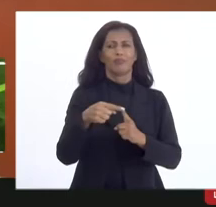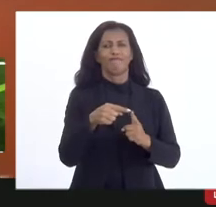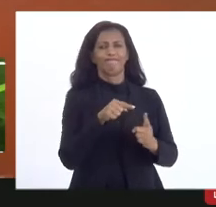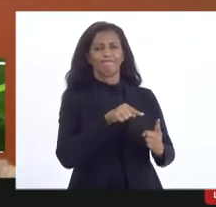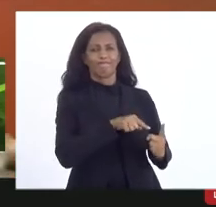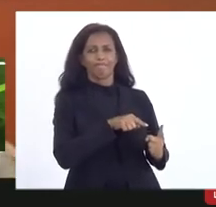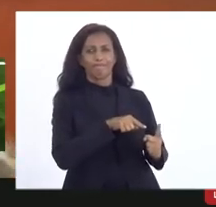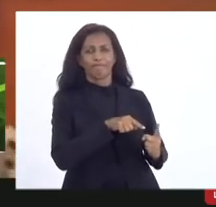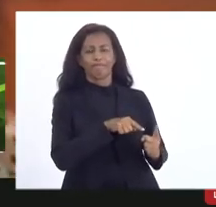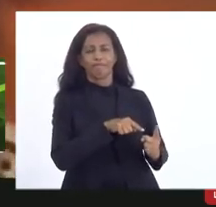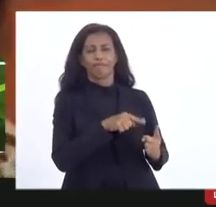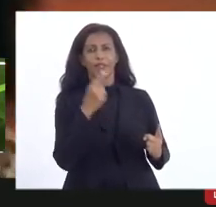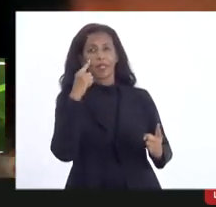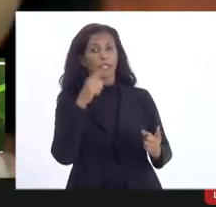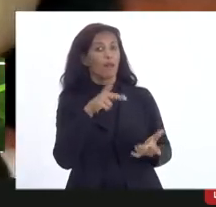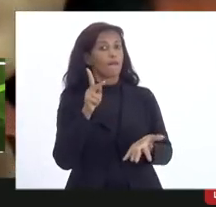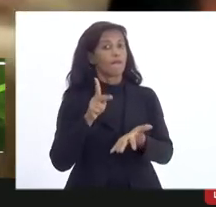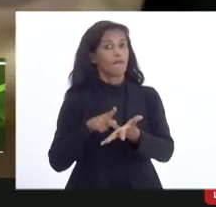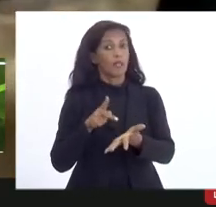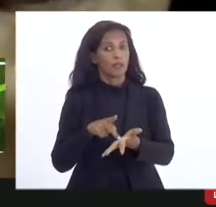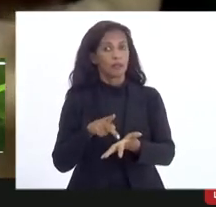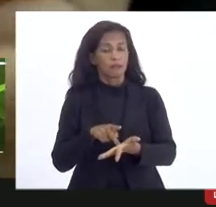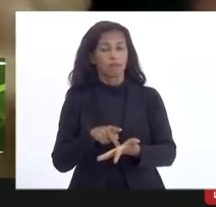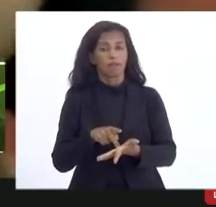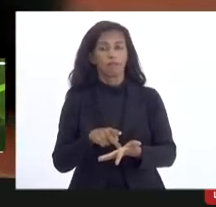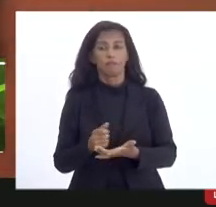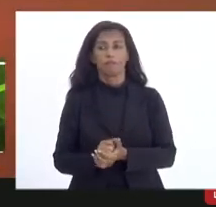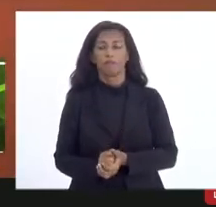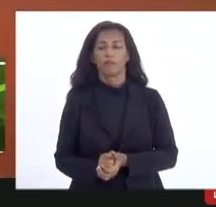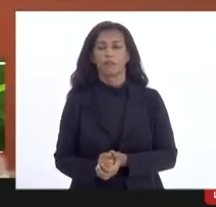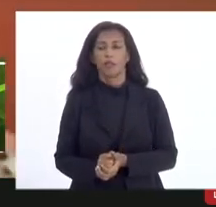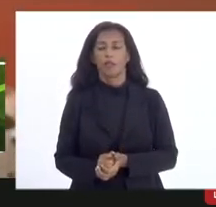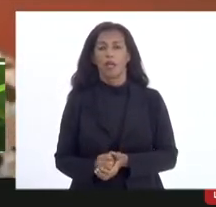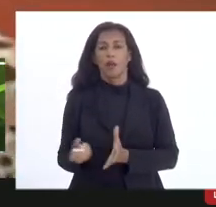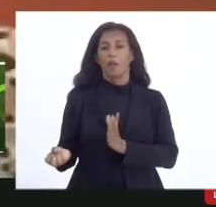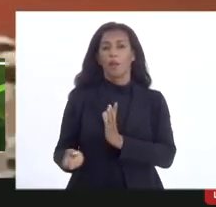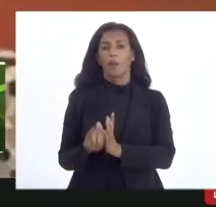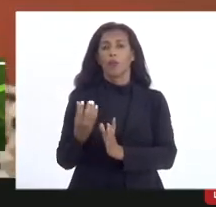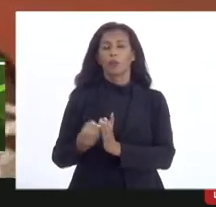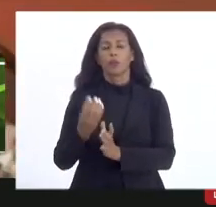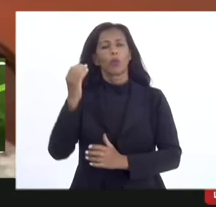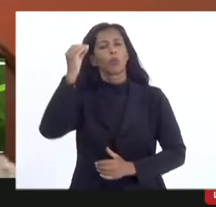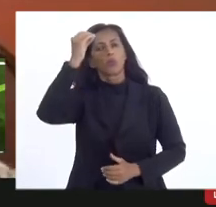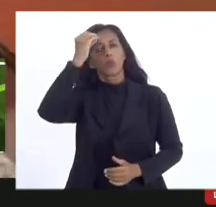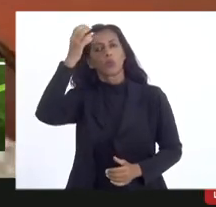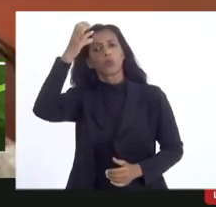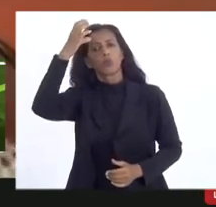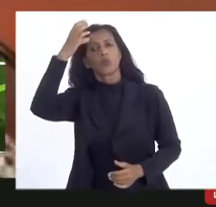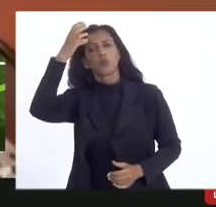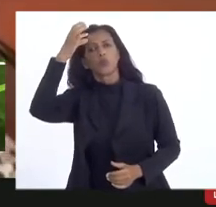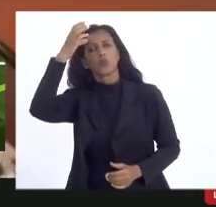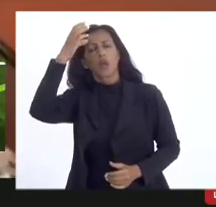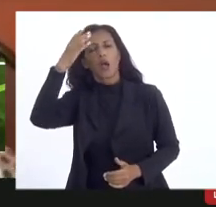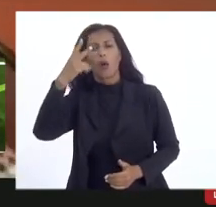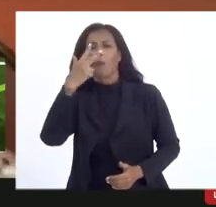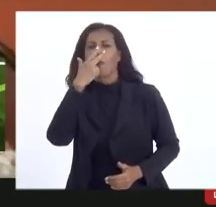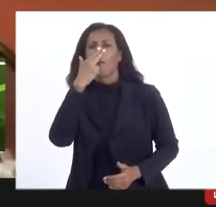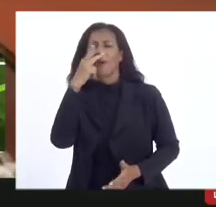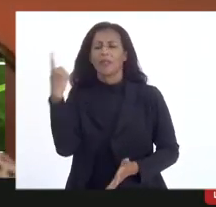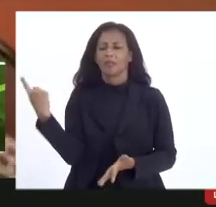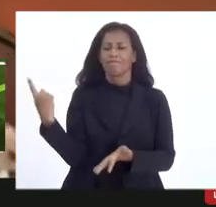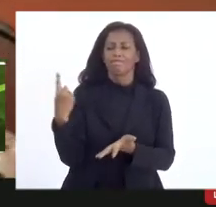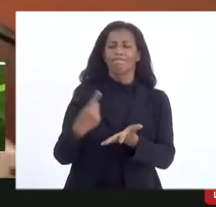que é o que verdadeiramente a produção cultural atua com